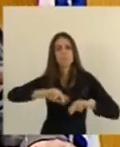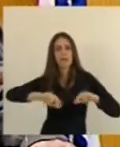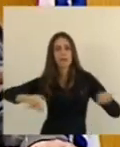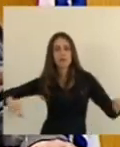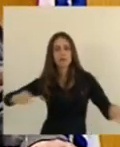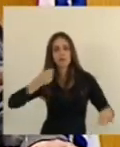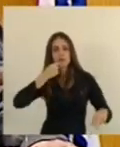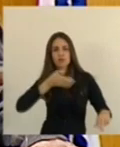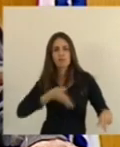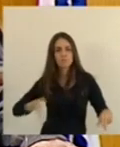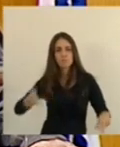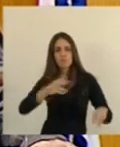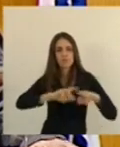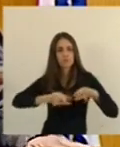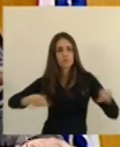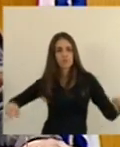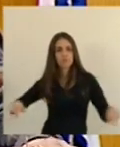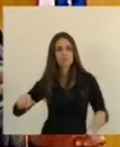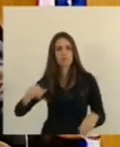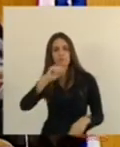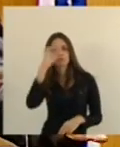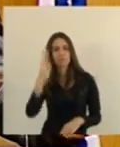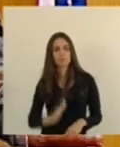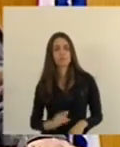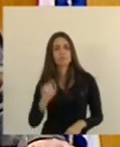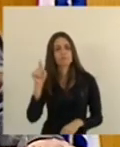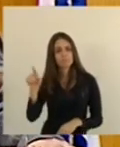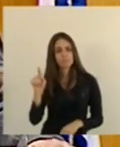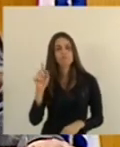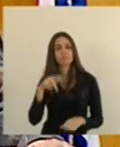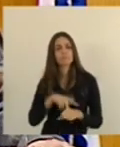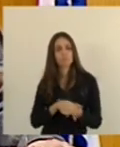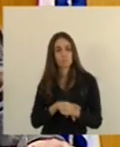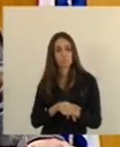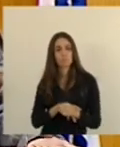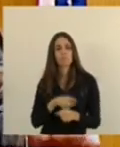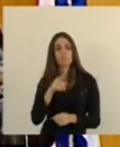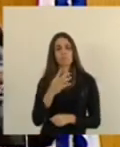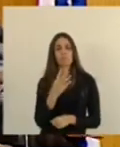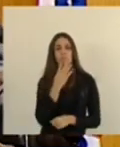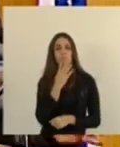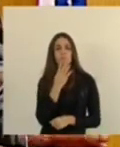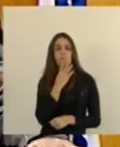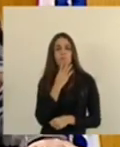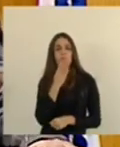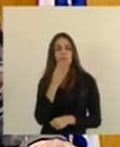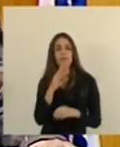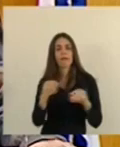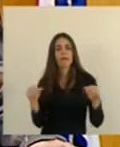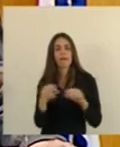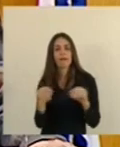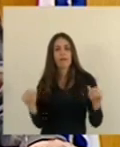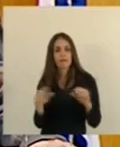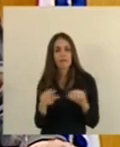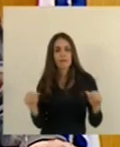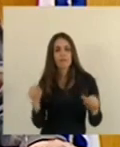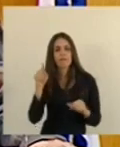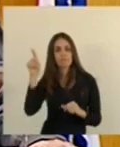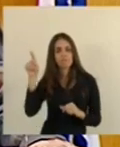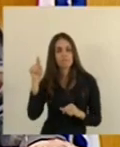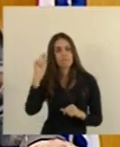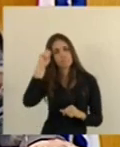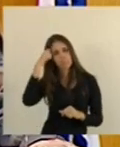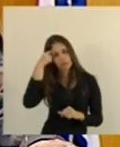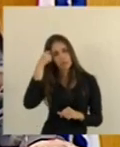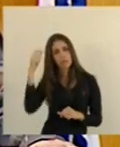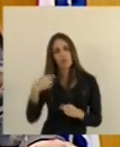do Brasil. E quem nunca ouviu falar das famosas areias monazídicas de Guarapari também?